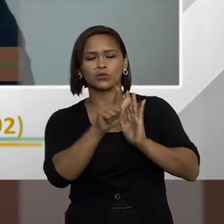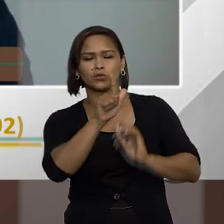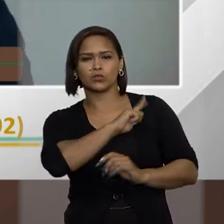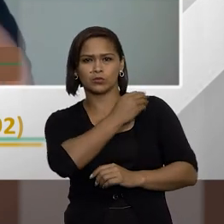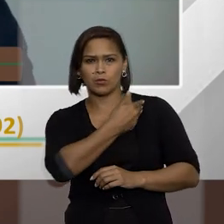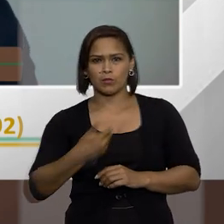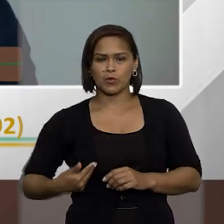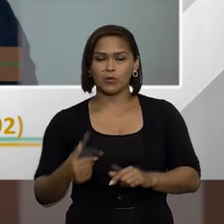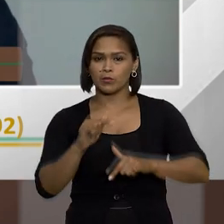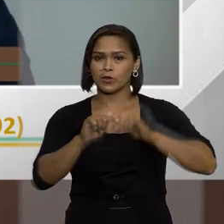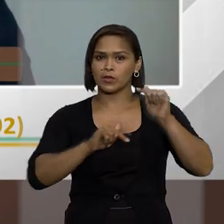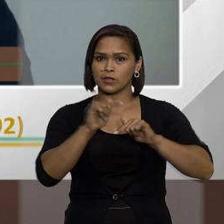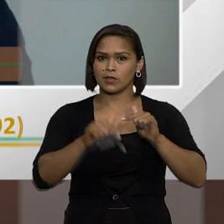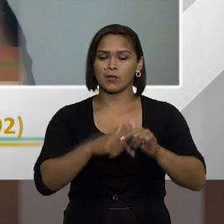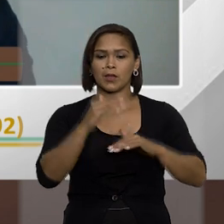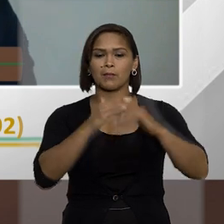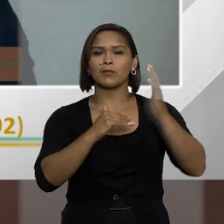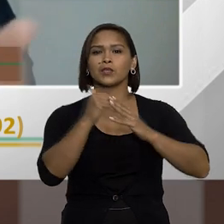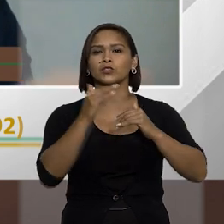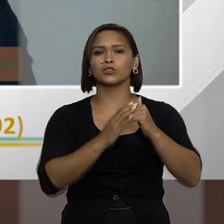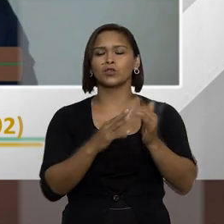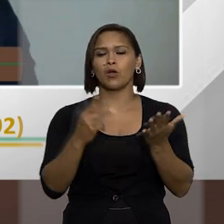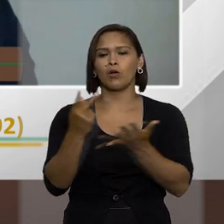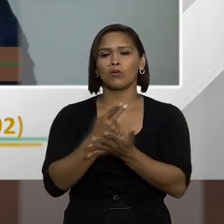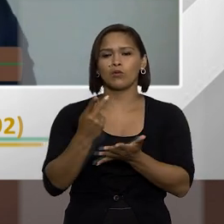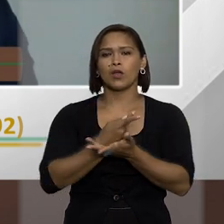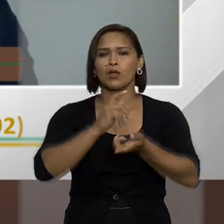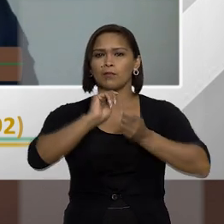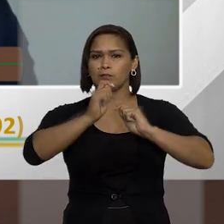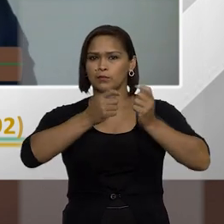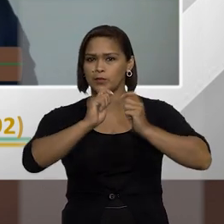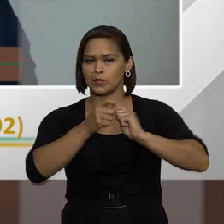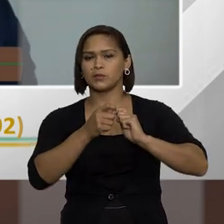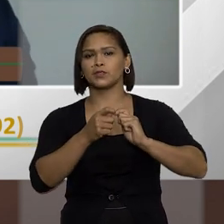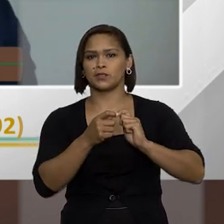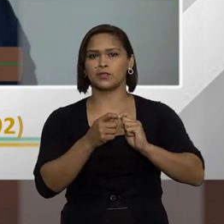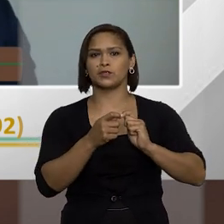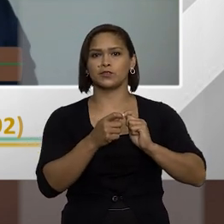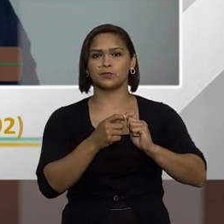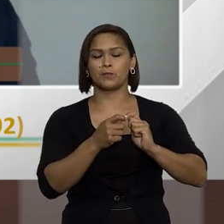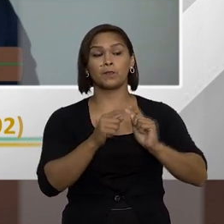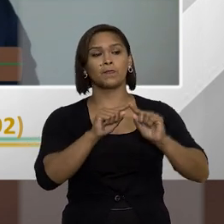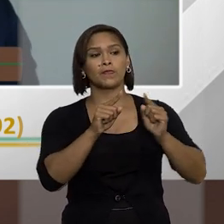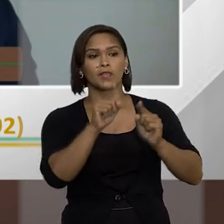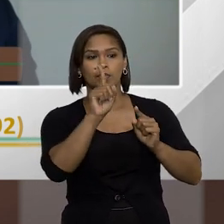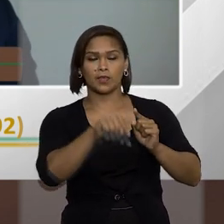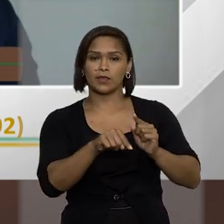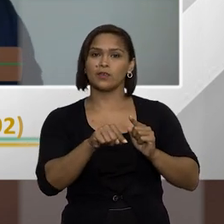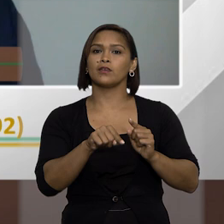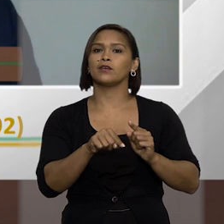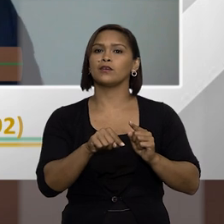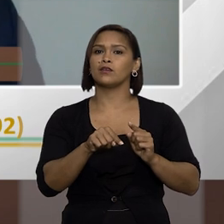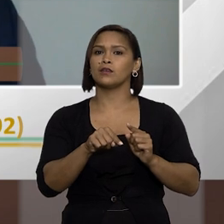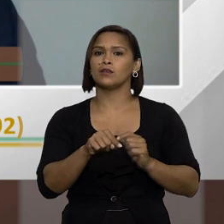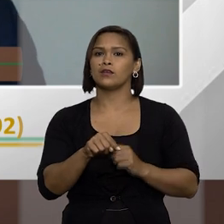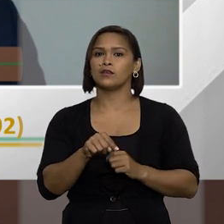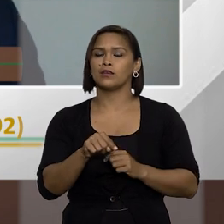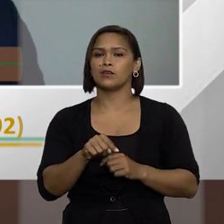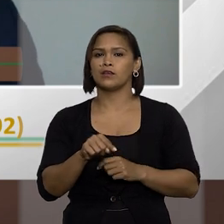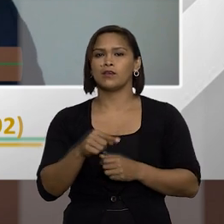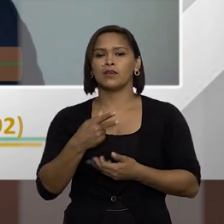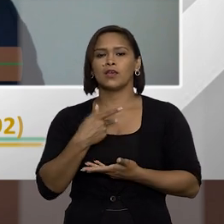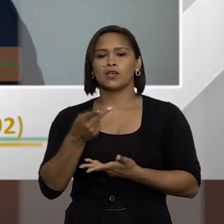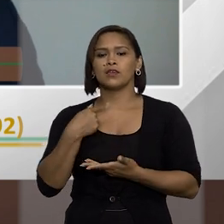público quando em atividade ele praticou um ato de improbidade administrativa e esse